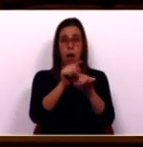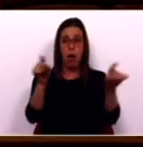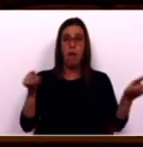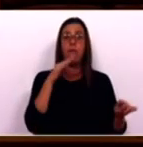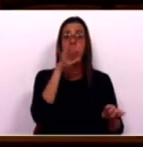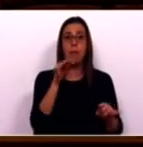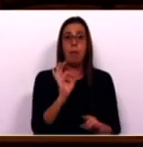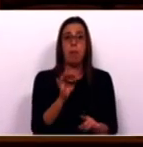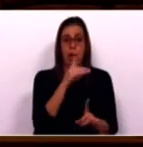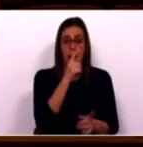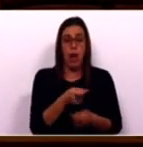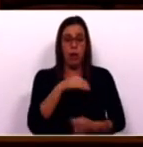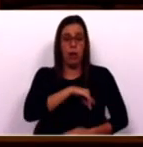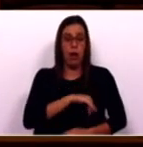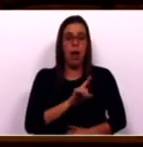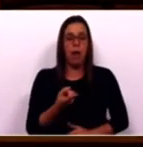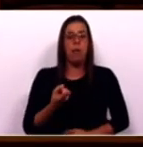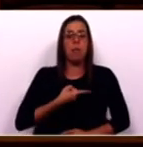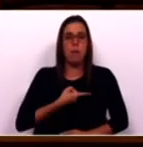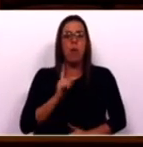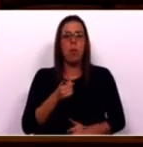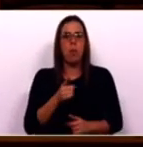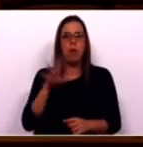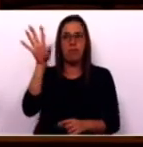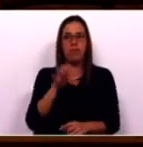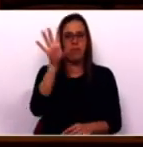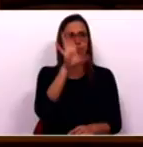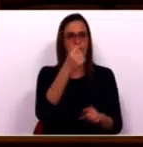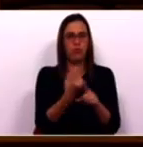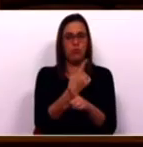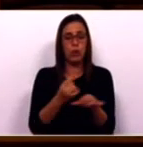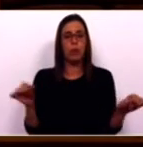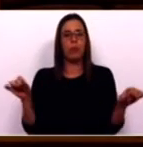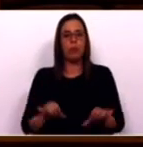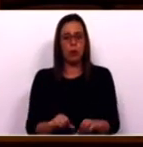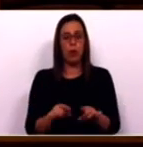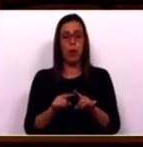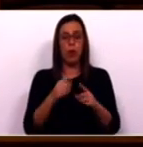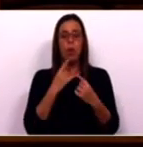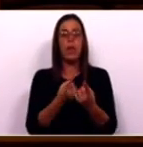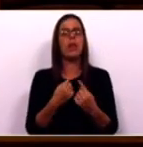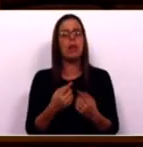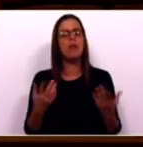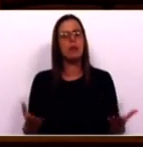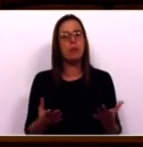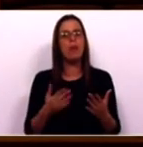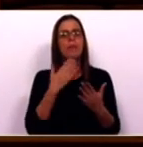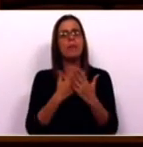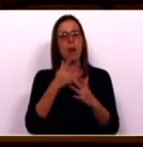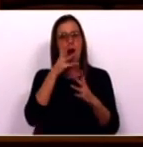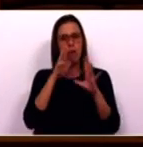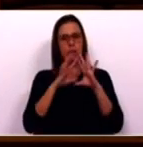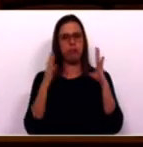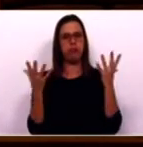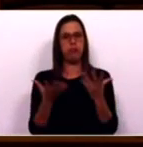famílias que vivem da agricultura, obriga à importação de alimentos, agravando por via do seu transporte as emissões de